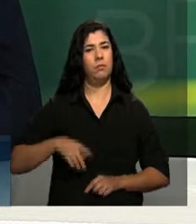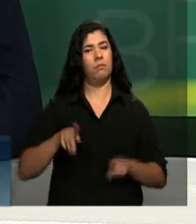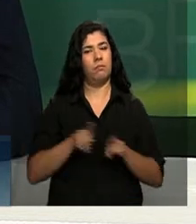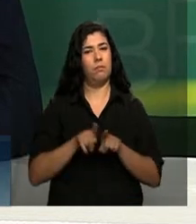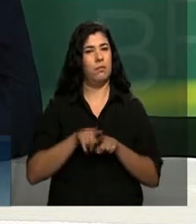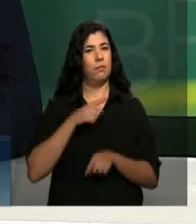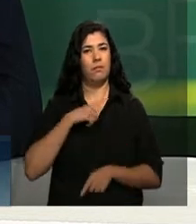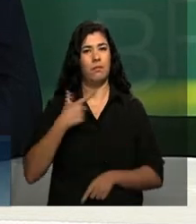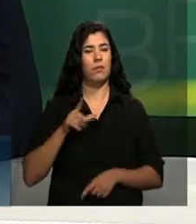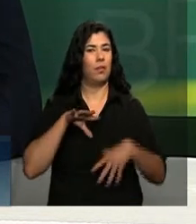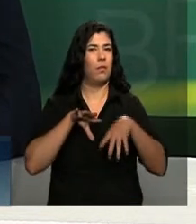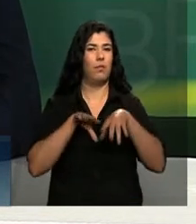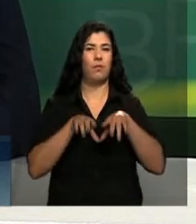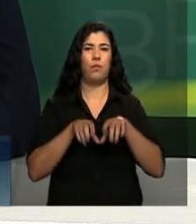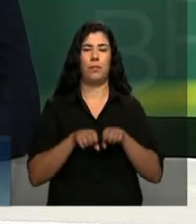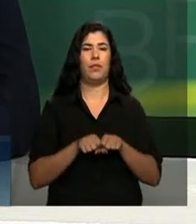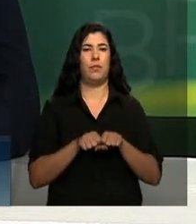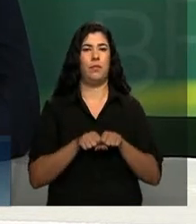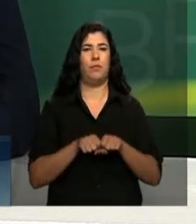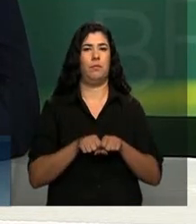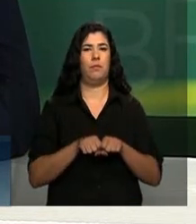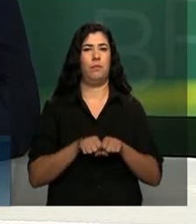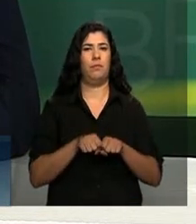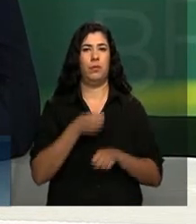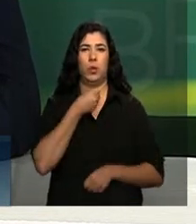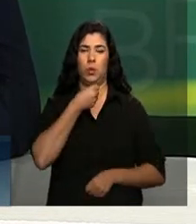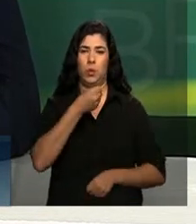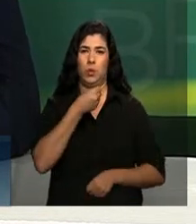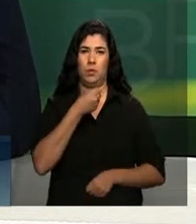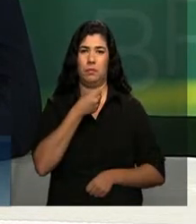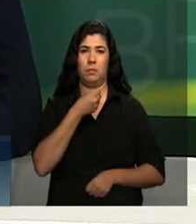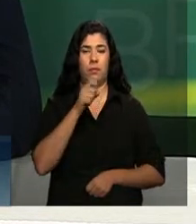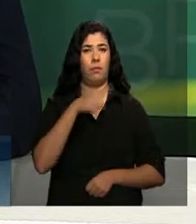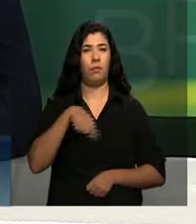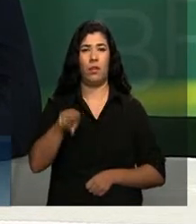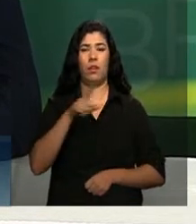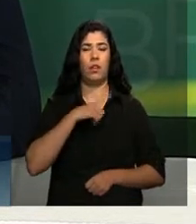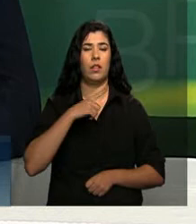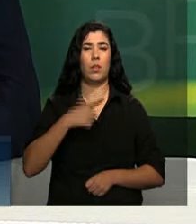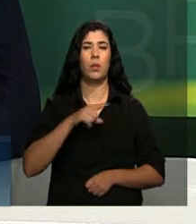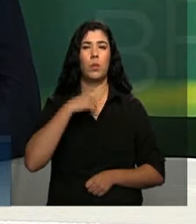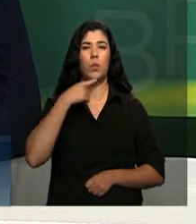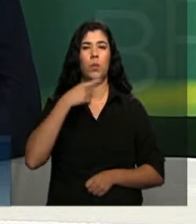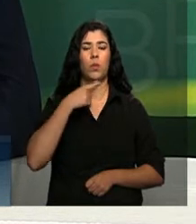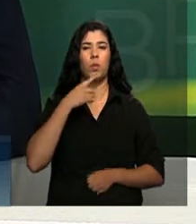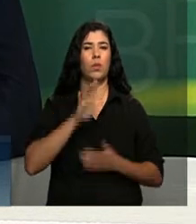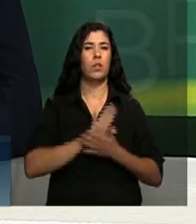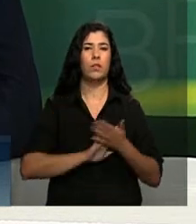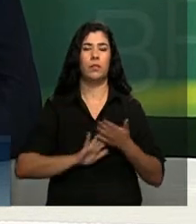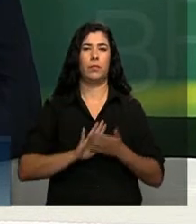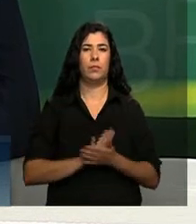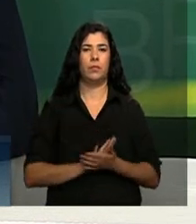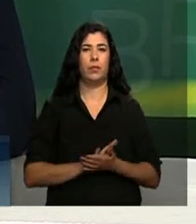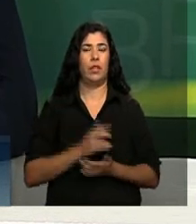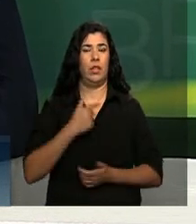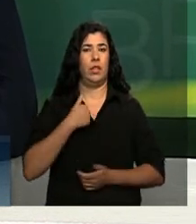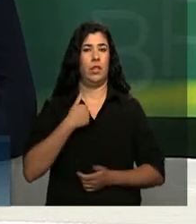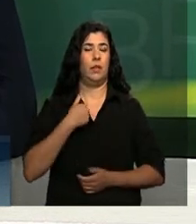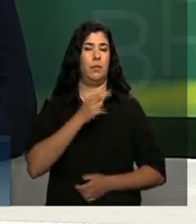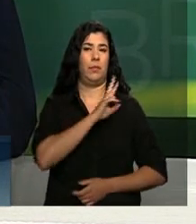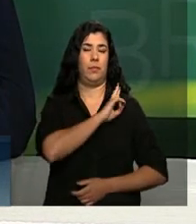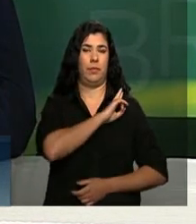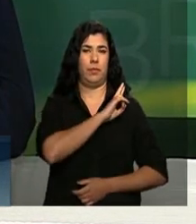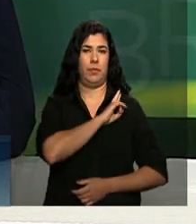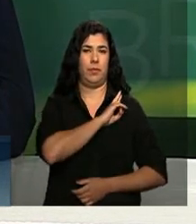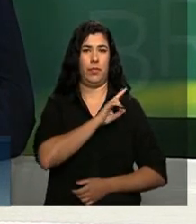mas vocês não tenham nenhuma dúvida que, enquanto gestor,